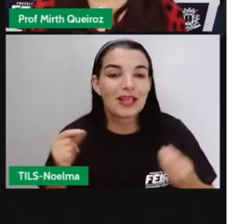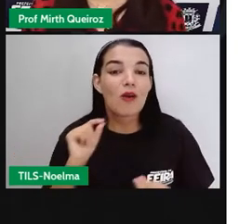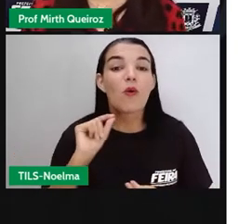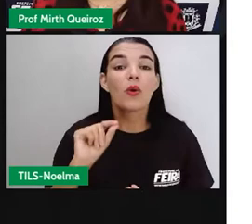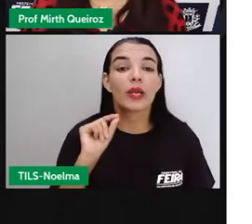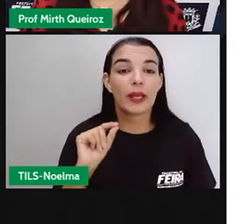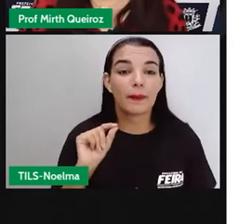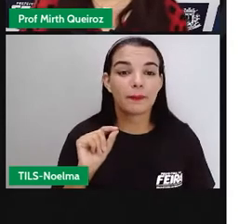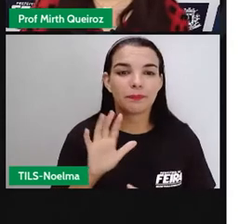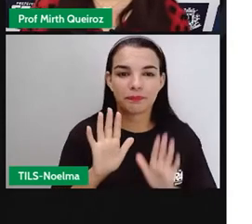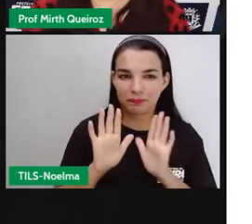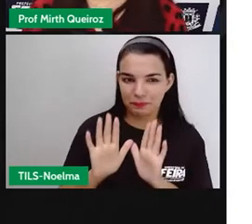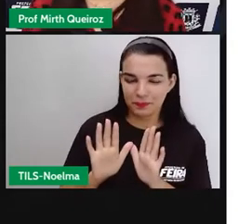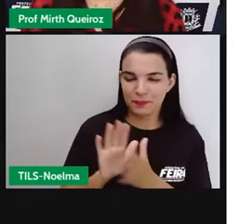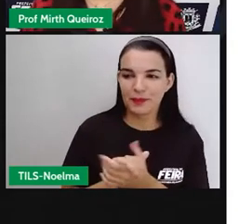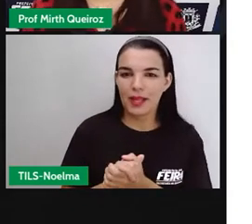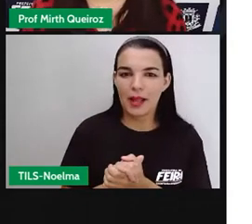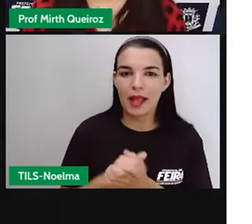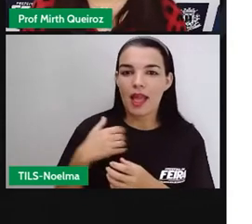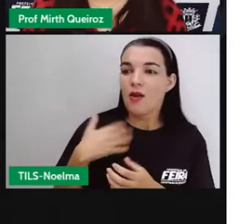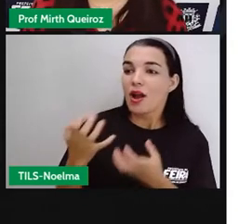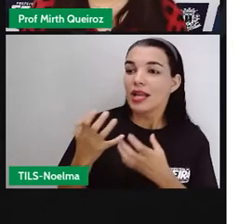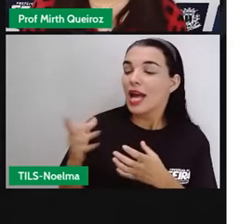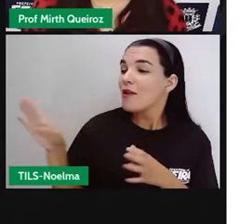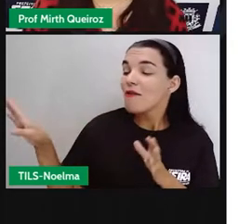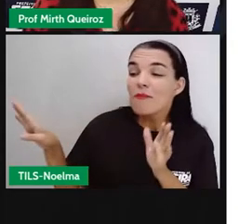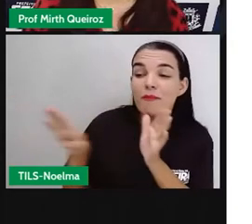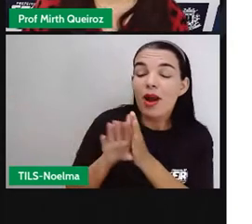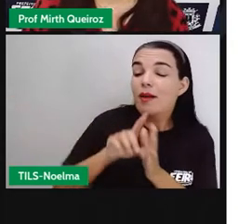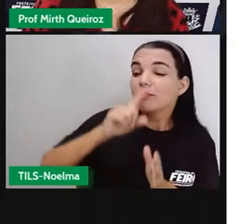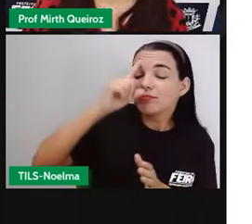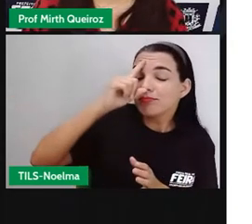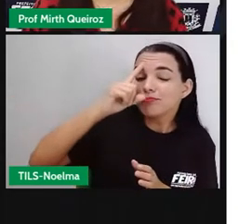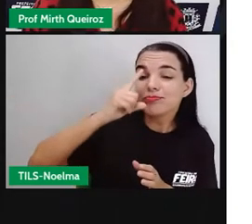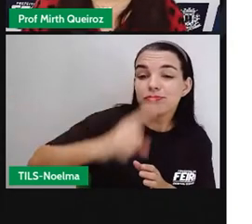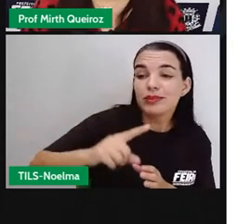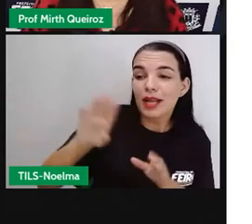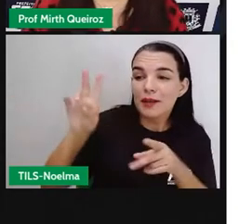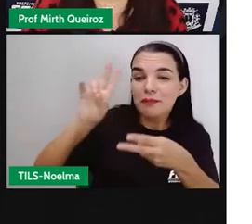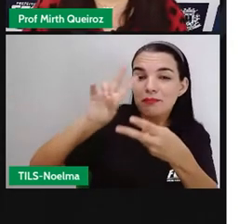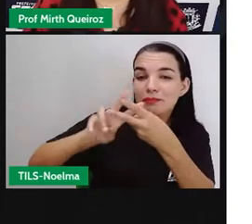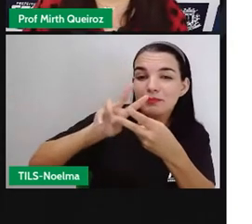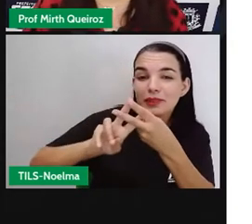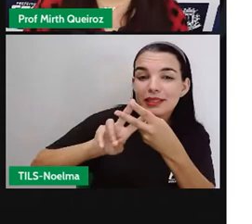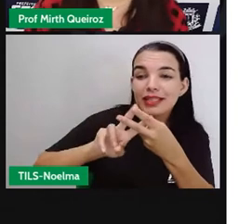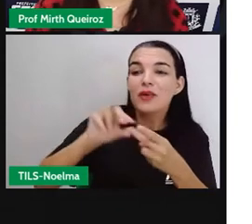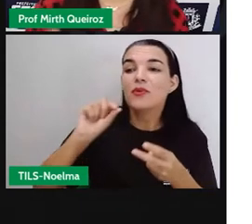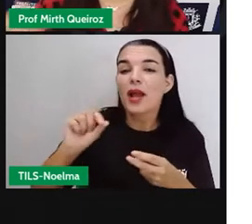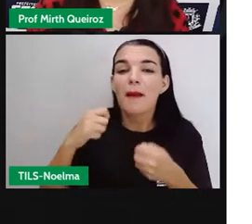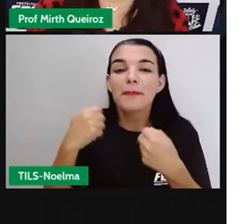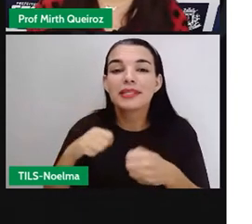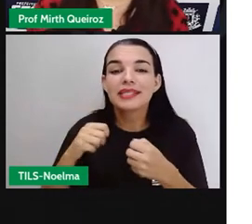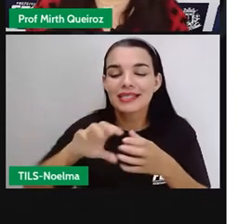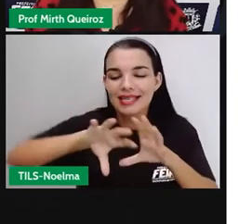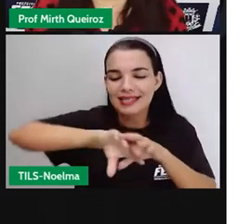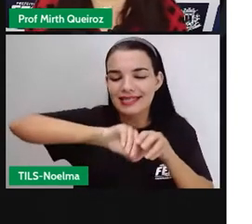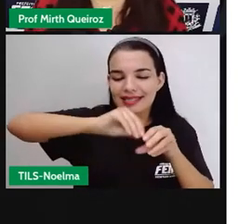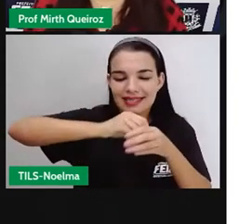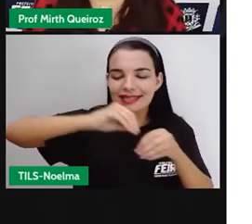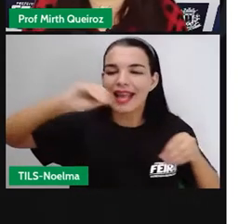alguém encomenda prender alguém. E geralmente essa pessoa, ela sai, para ela sair, ela tem que